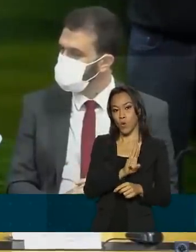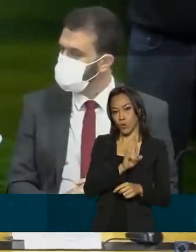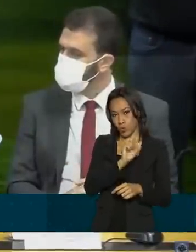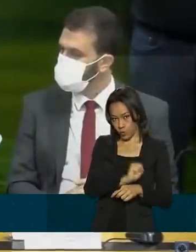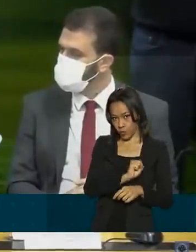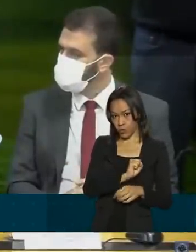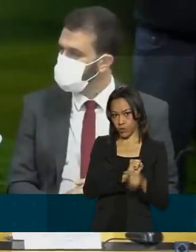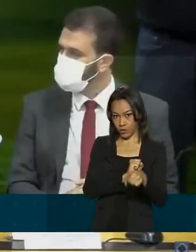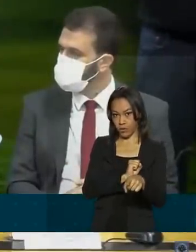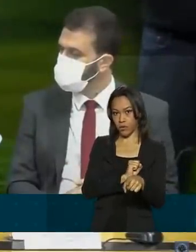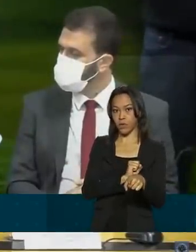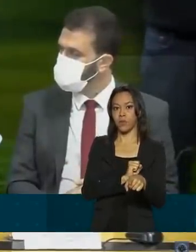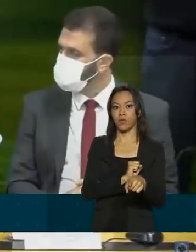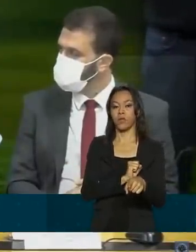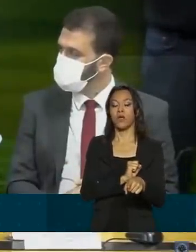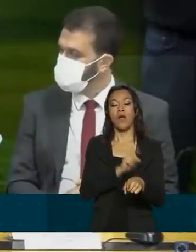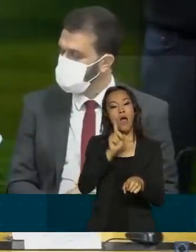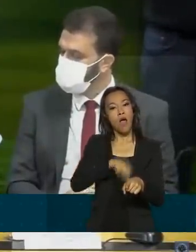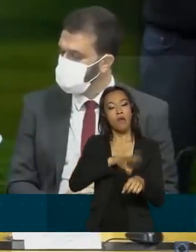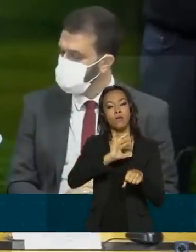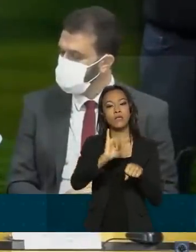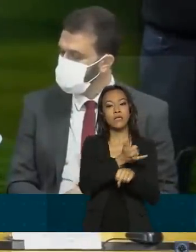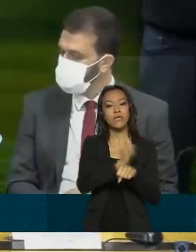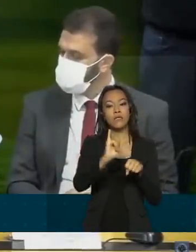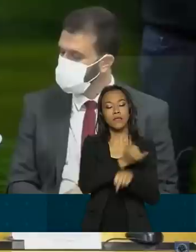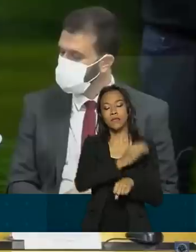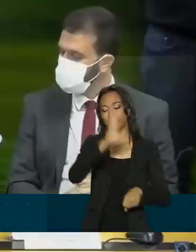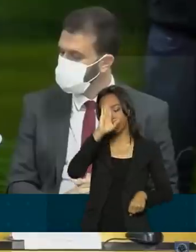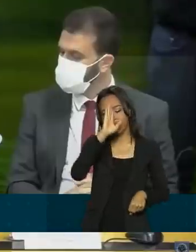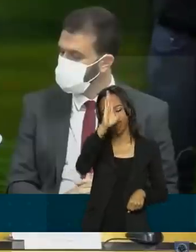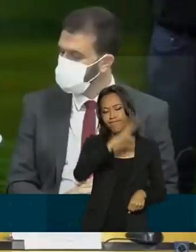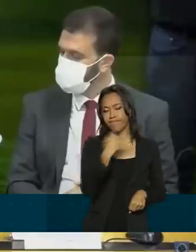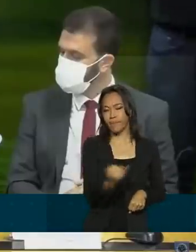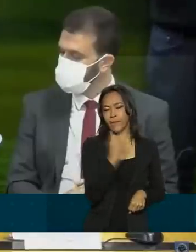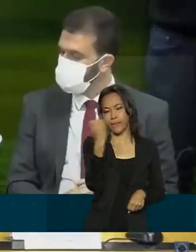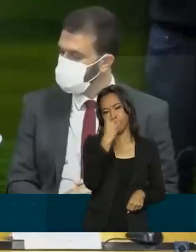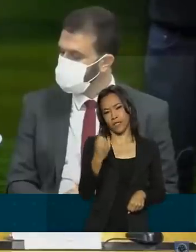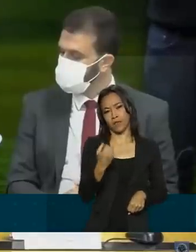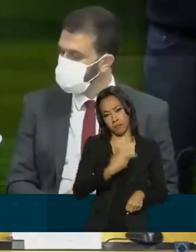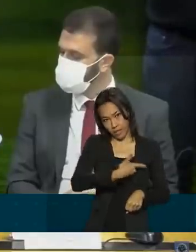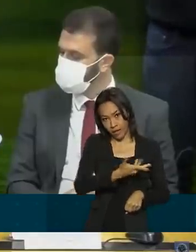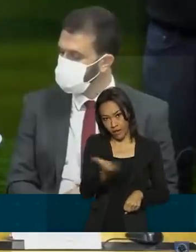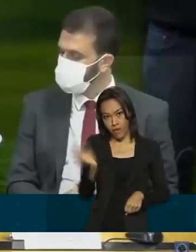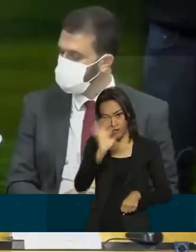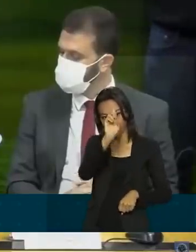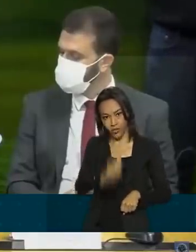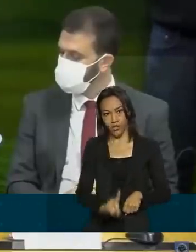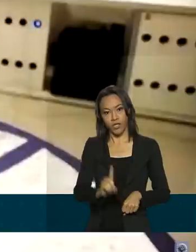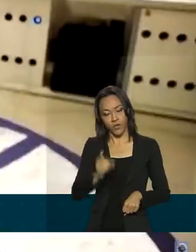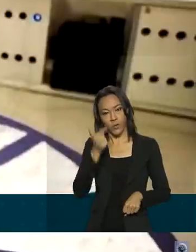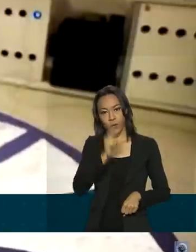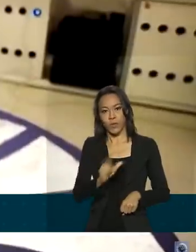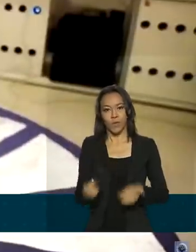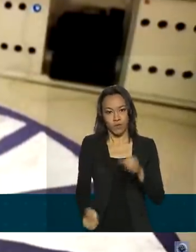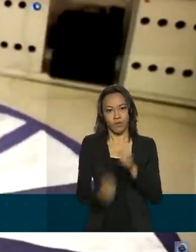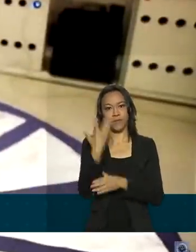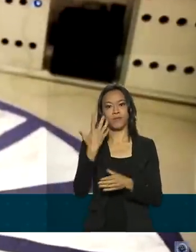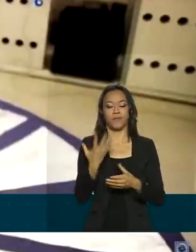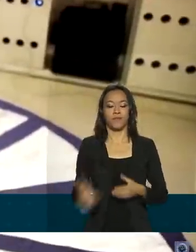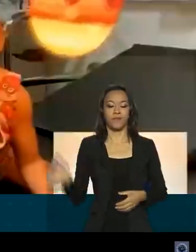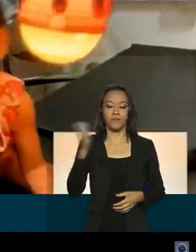uma ferramenta fundamental para que esses direitos sejam implementados. Das